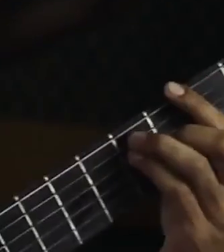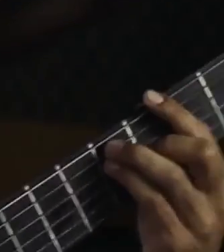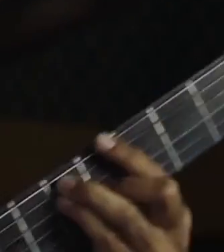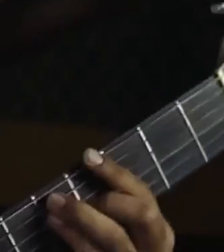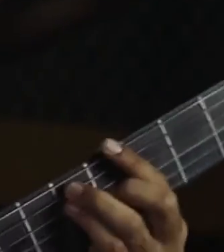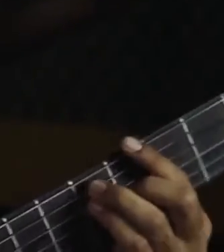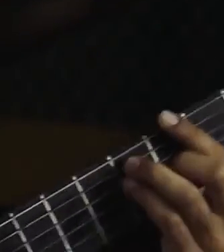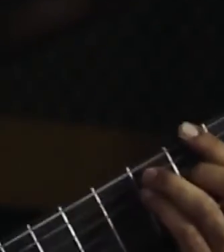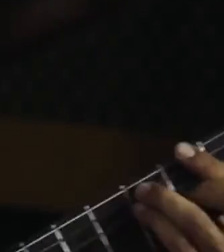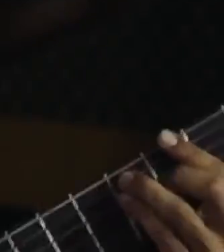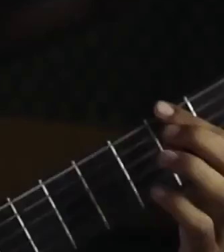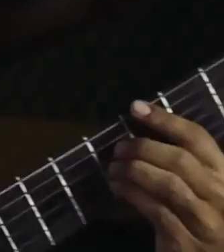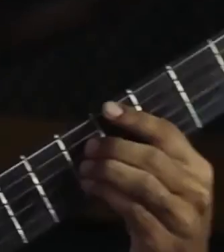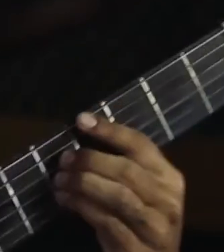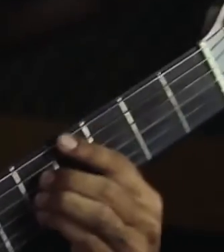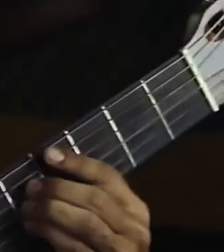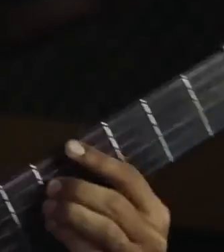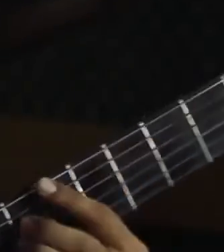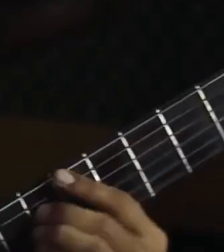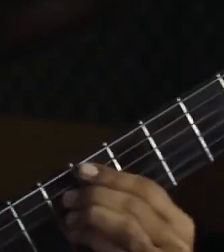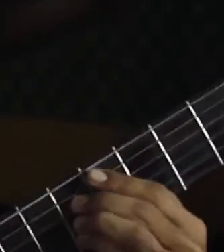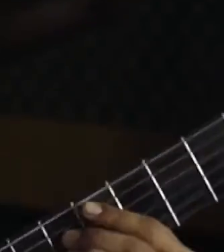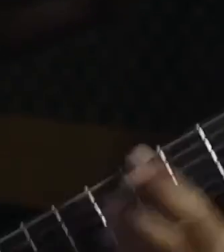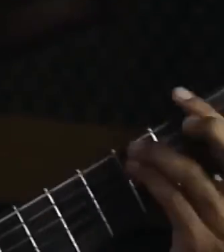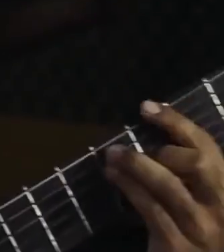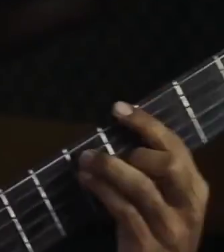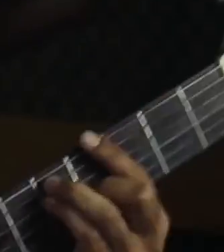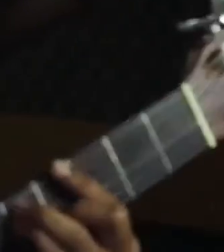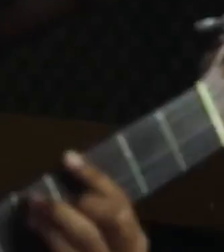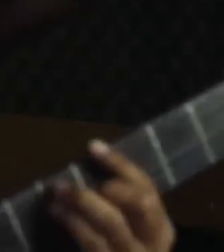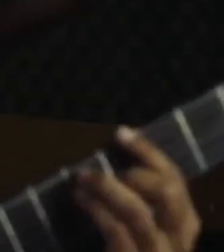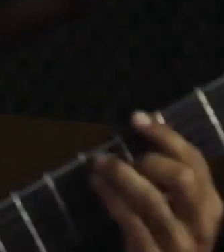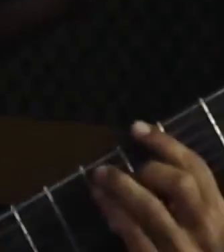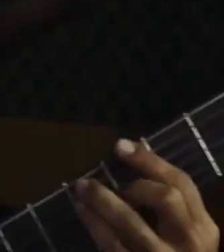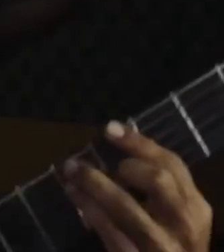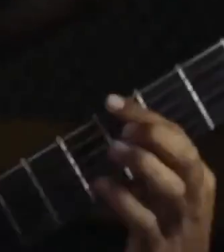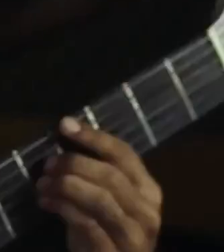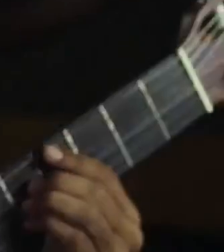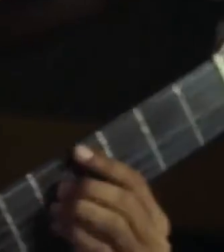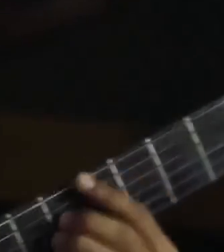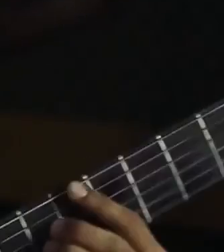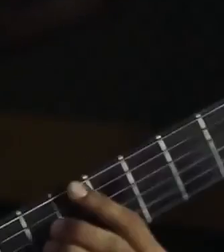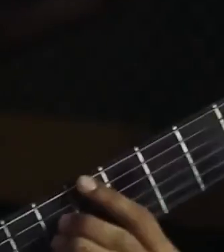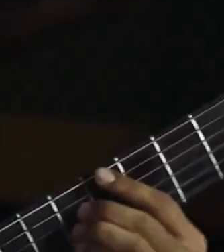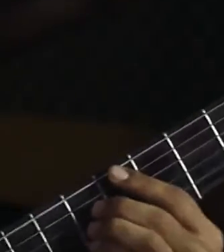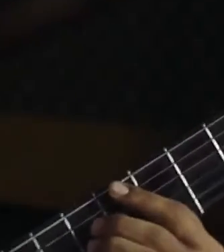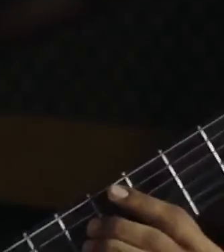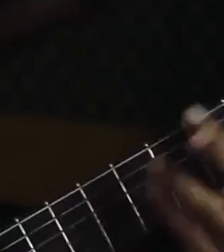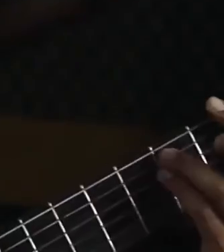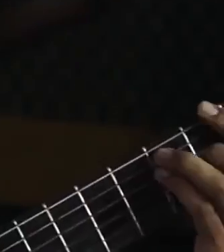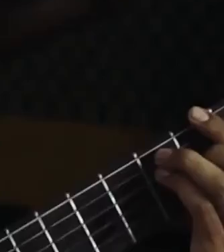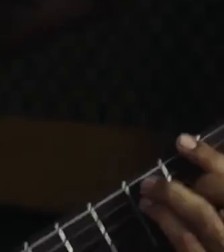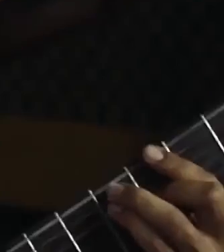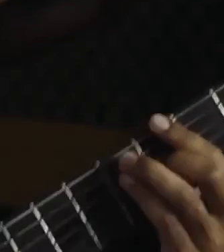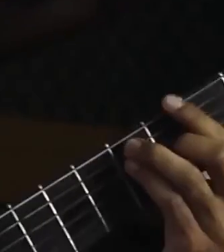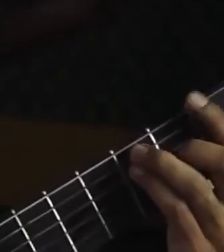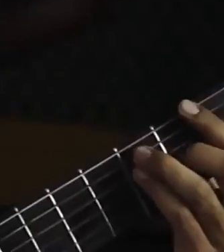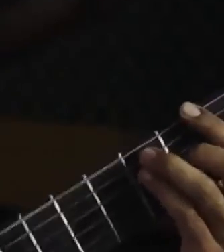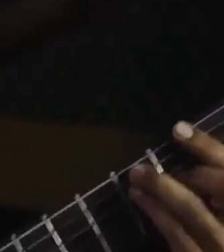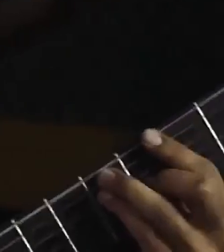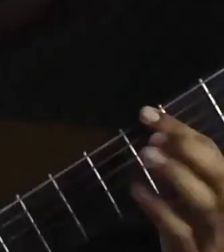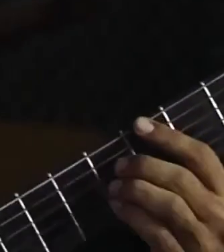balanço os dreadlocks pois a energia é positiva ao som do reggae pois suas palavras são evolutivas